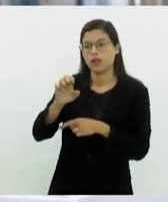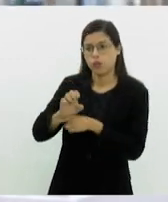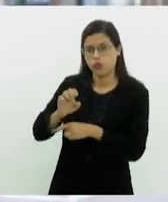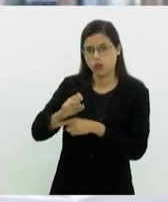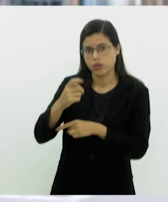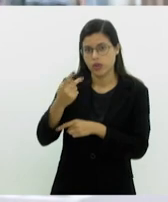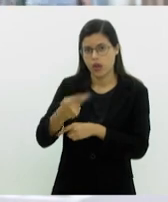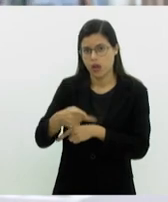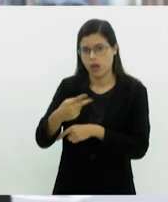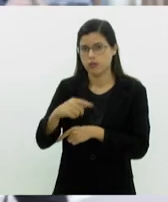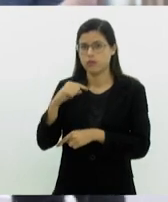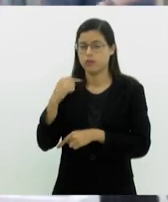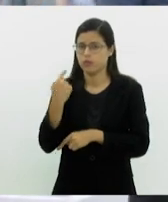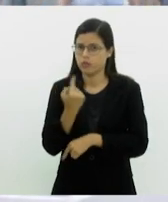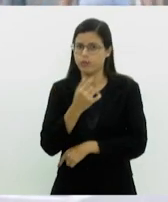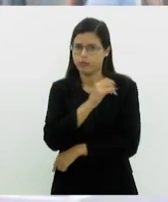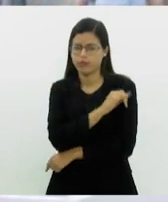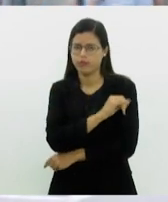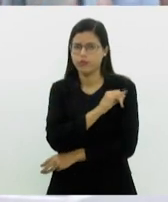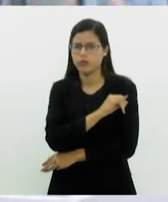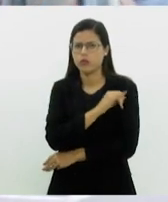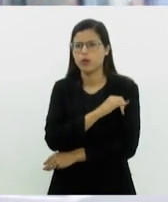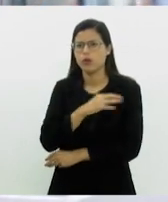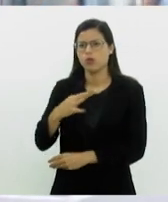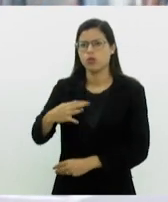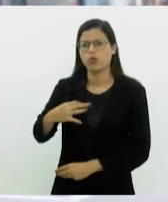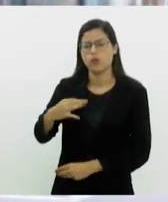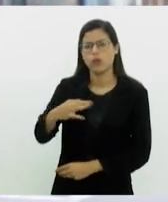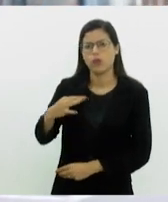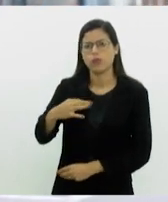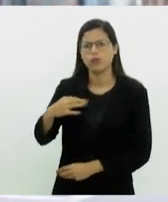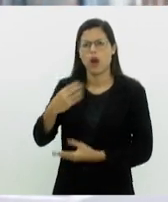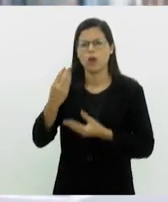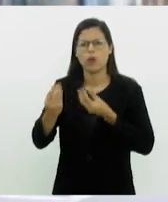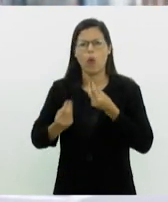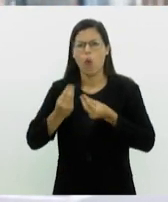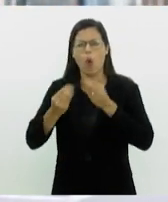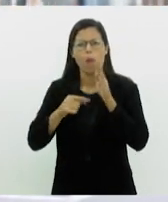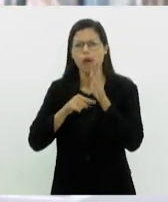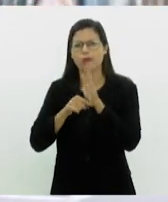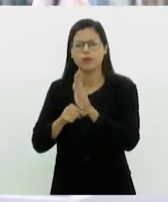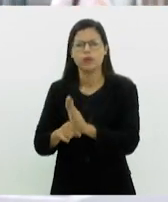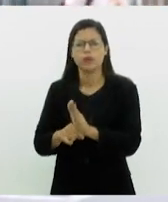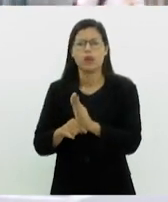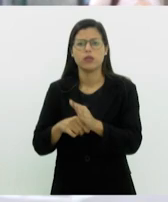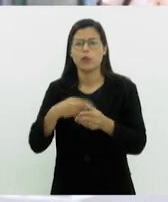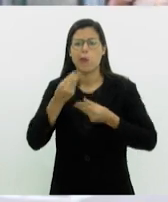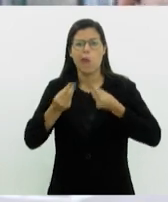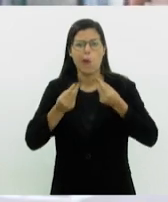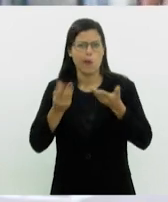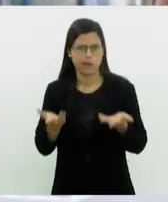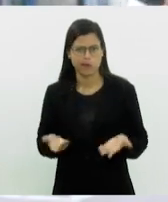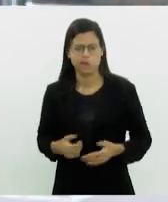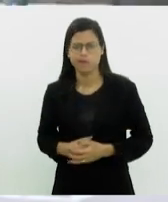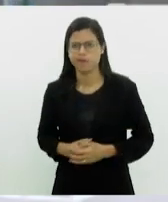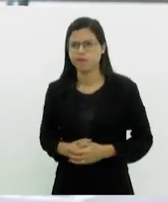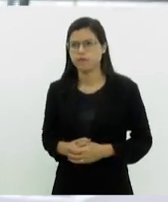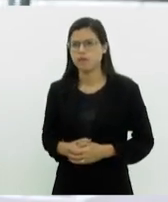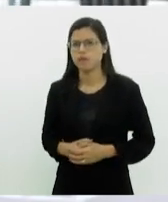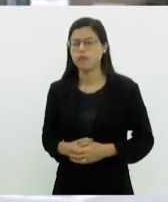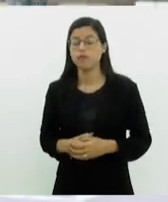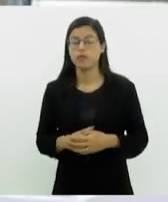propriamente da nossa capital, de voluntários, de que forma estão ajudando e como também estão ajudando? Olha,